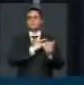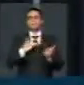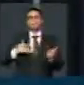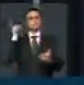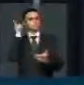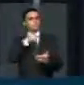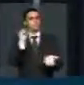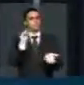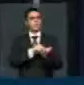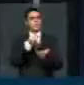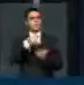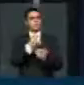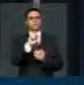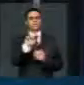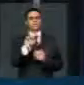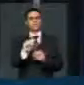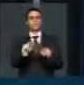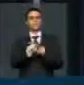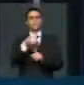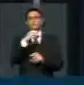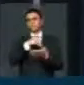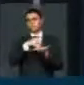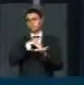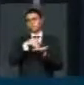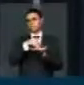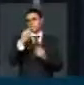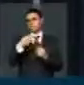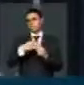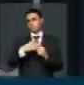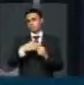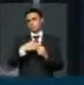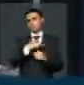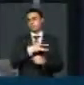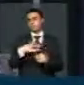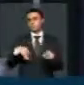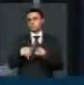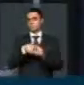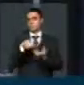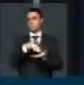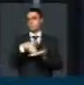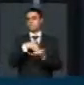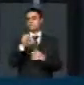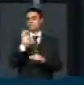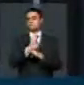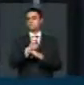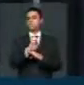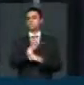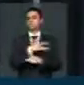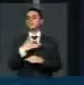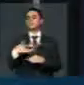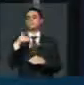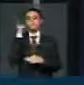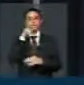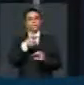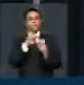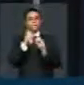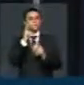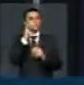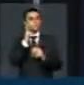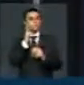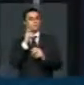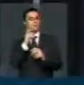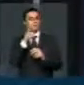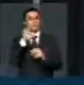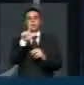SUS. Precisamos que as secretarias municipais de saúde, que as secretarias estaduais de saúde, reconheçam, por exemplo, as terapias florais,